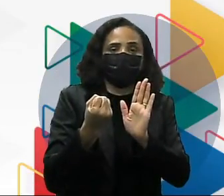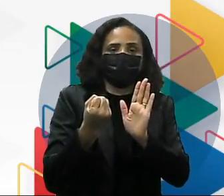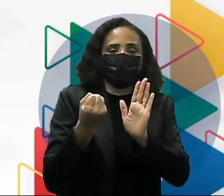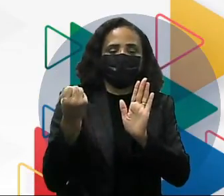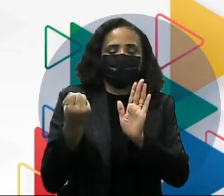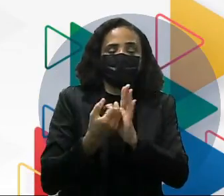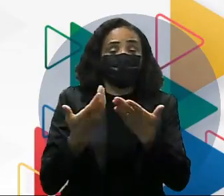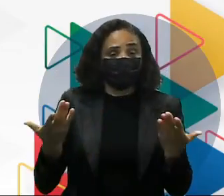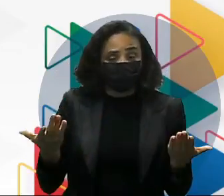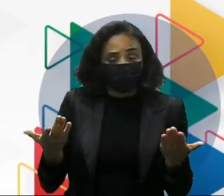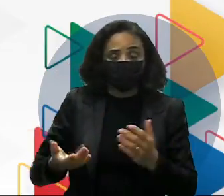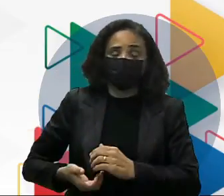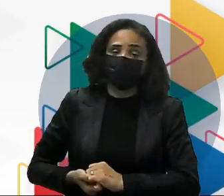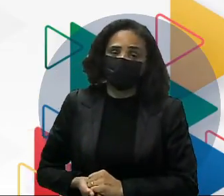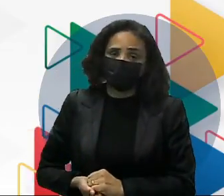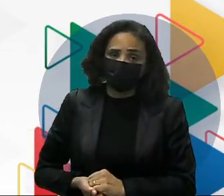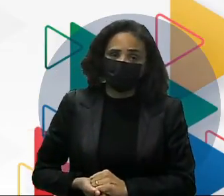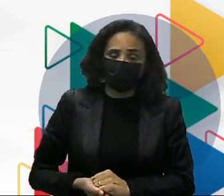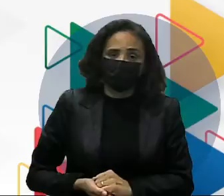Picture, foto.